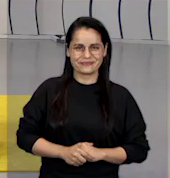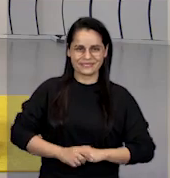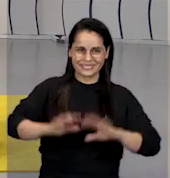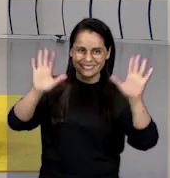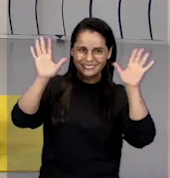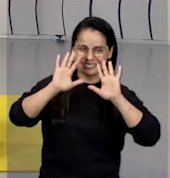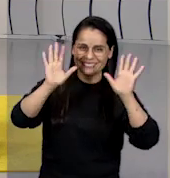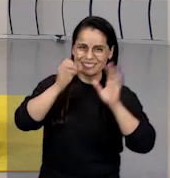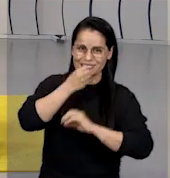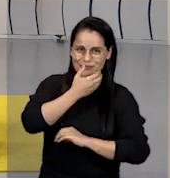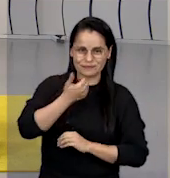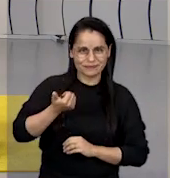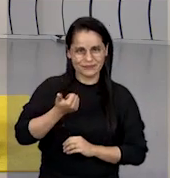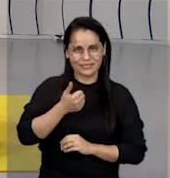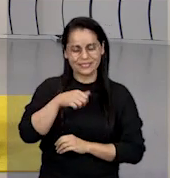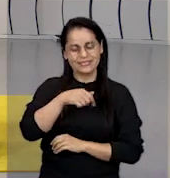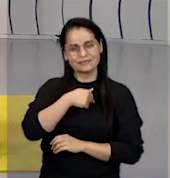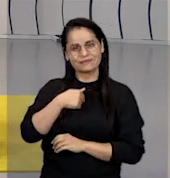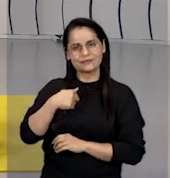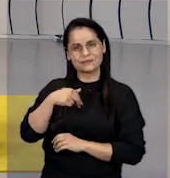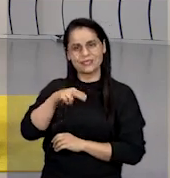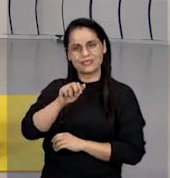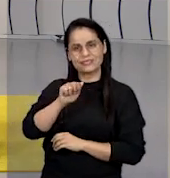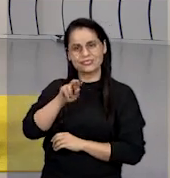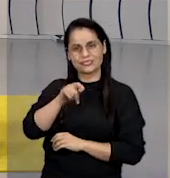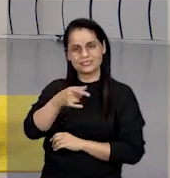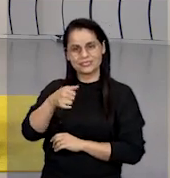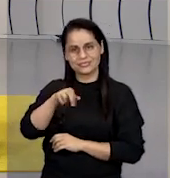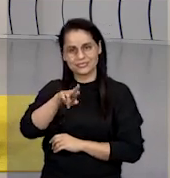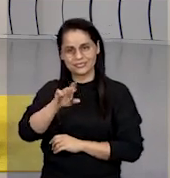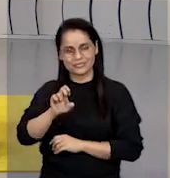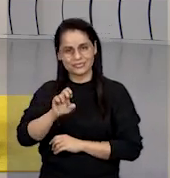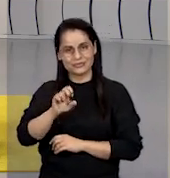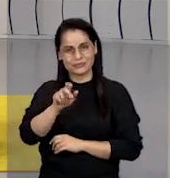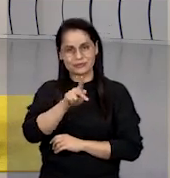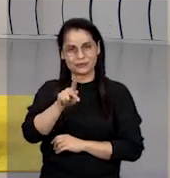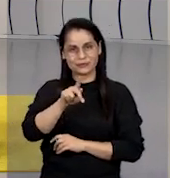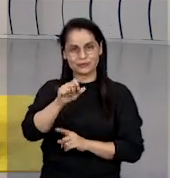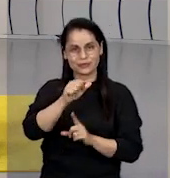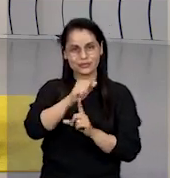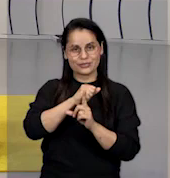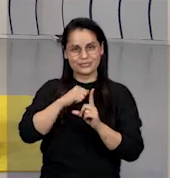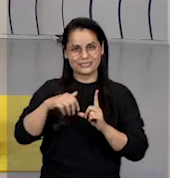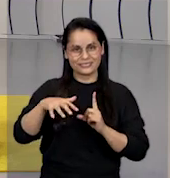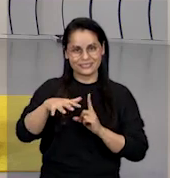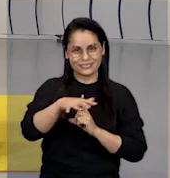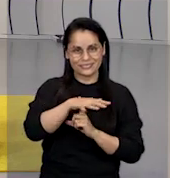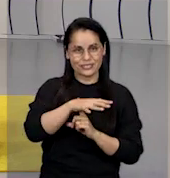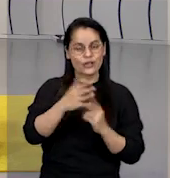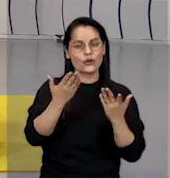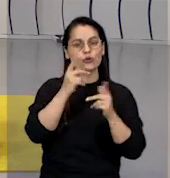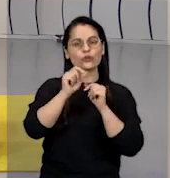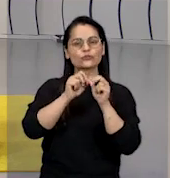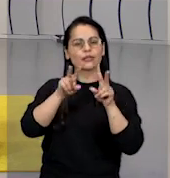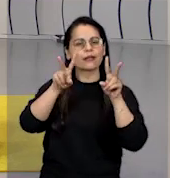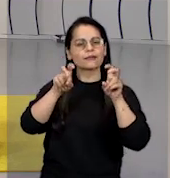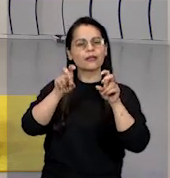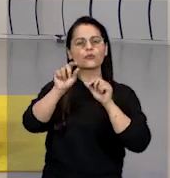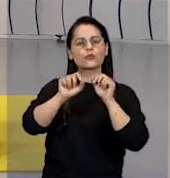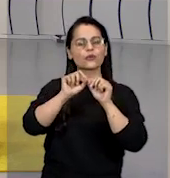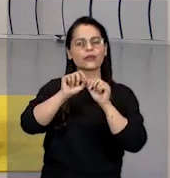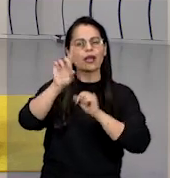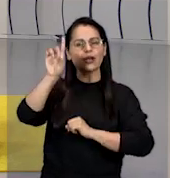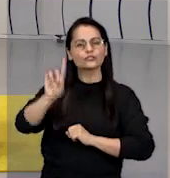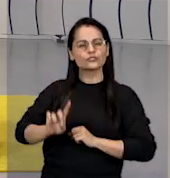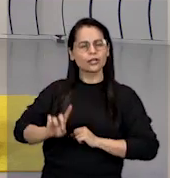Olá, gente, tudo bem? Sou o Alexandre, professor de Sociologia, e hoje a gente vai falar sobre esse tema aqui, os direitos humanos.